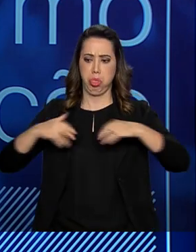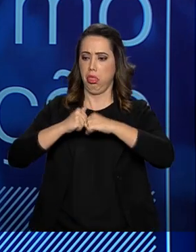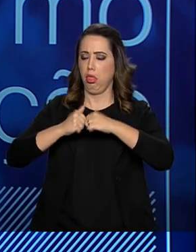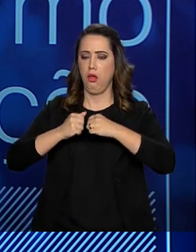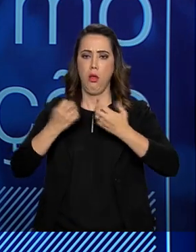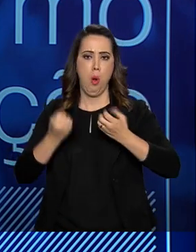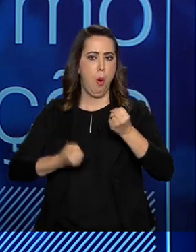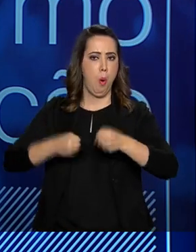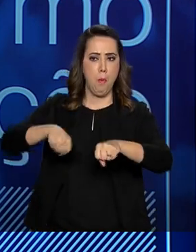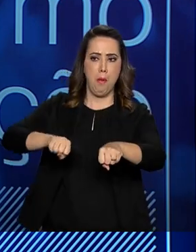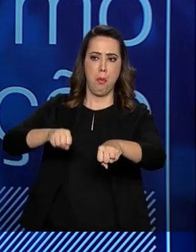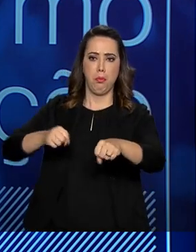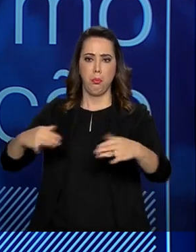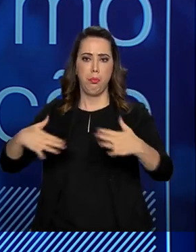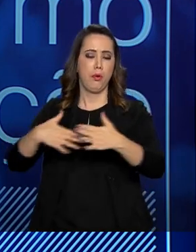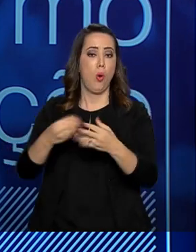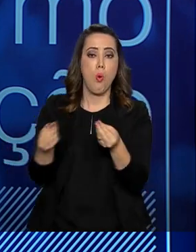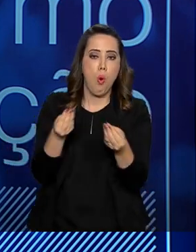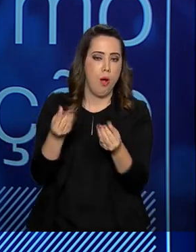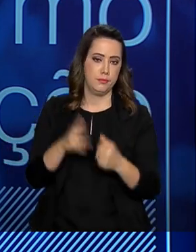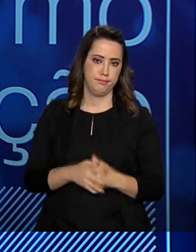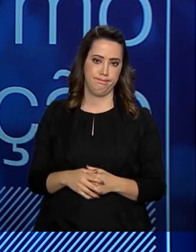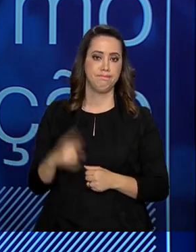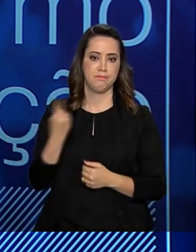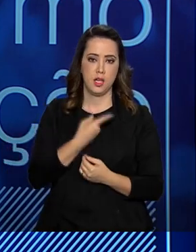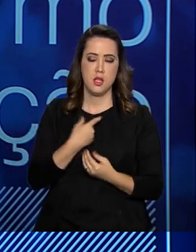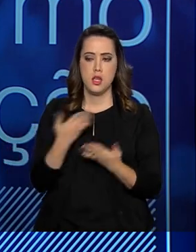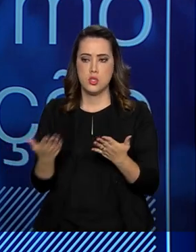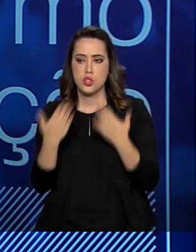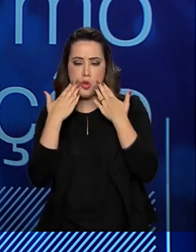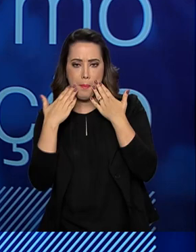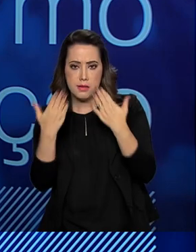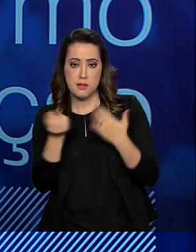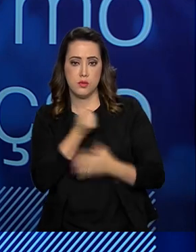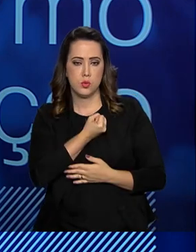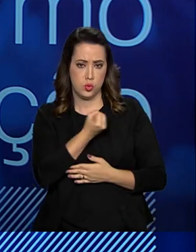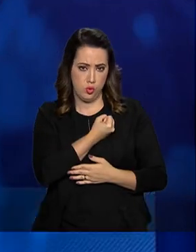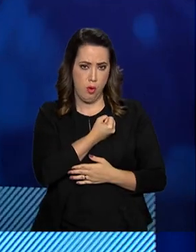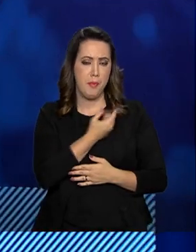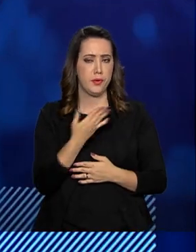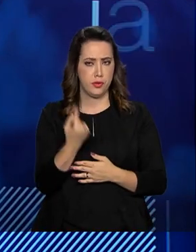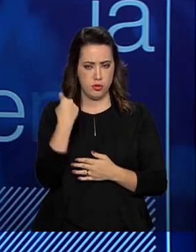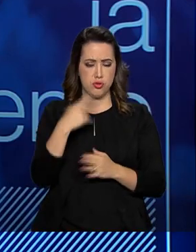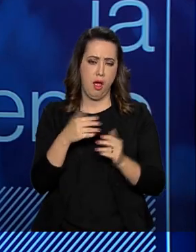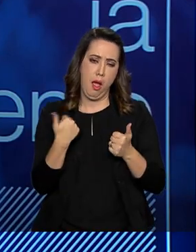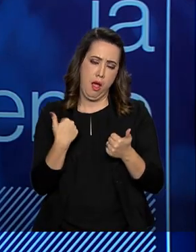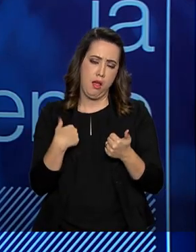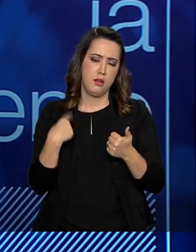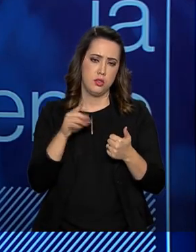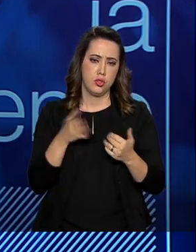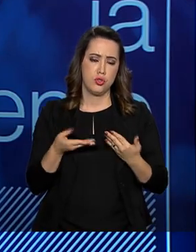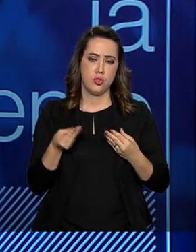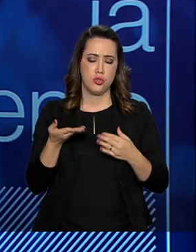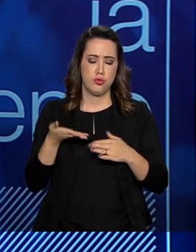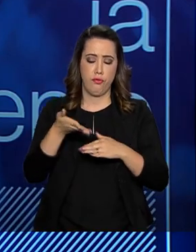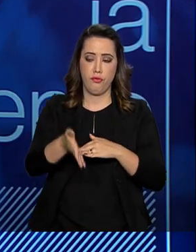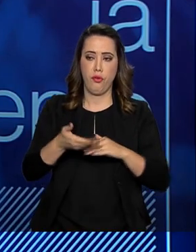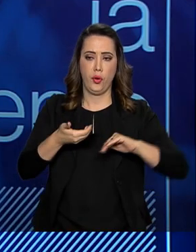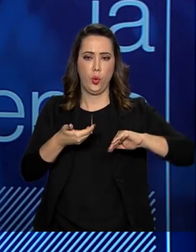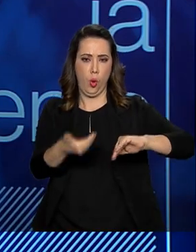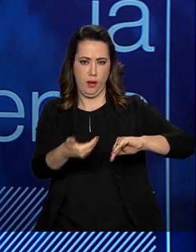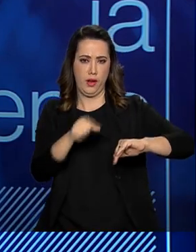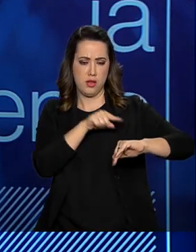medidas. Recentemente estivemos no Congresso Nacional apresentando os dados e discutindo com os parlamentares e